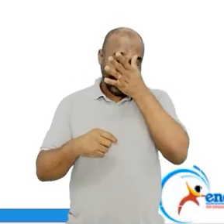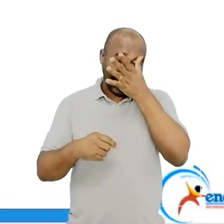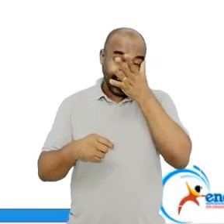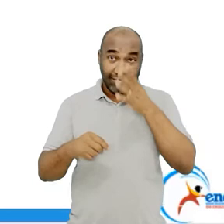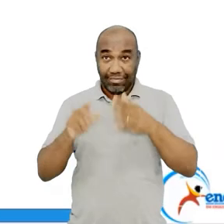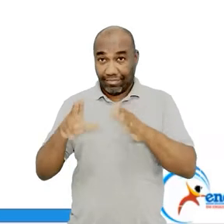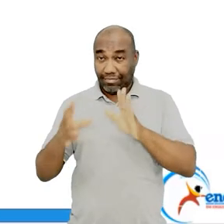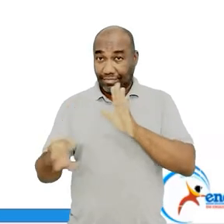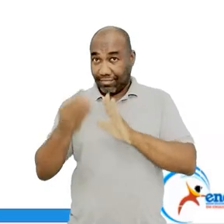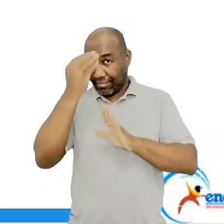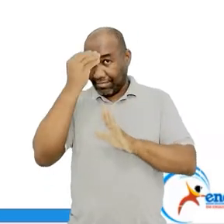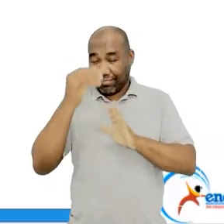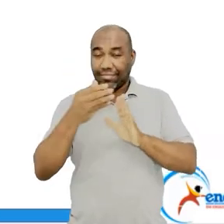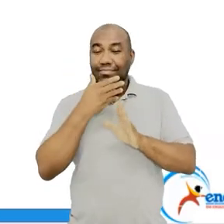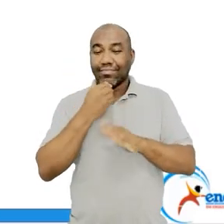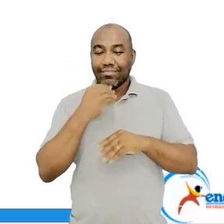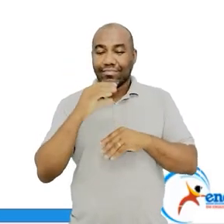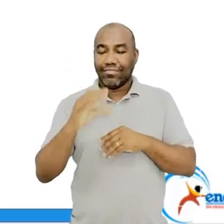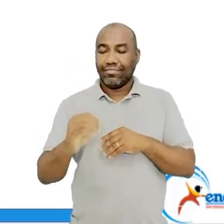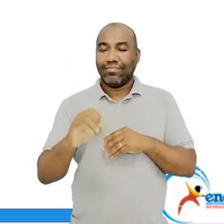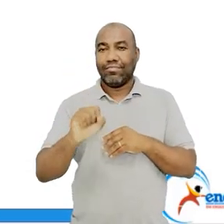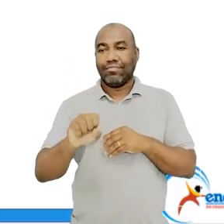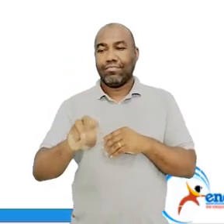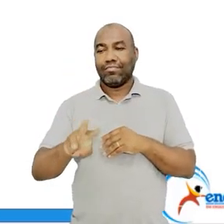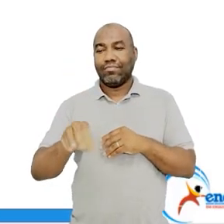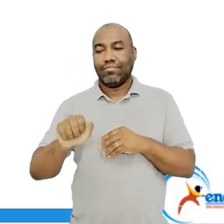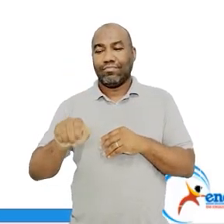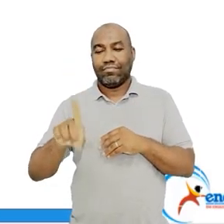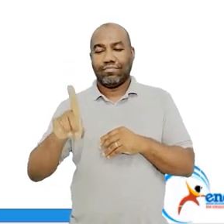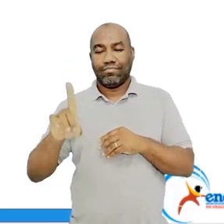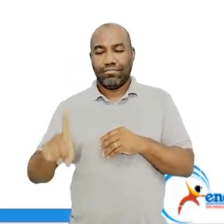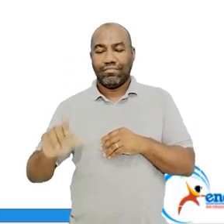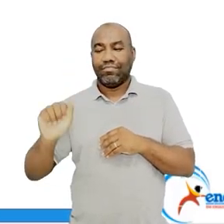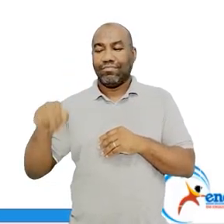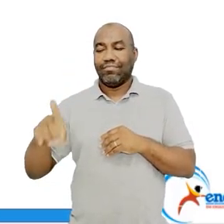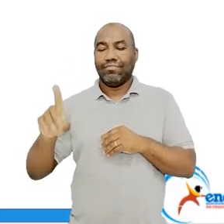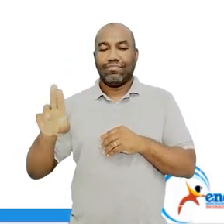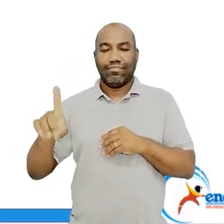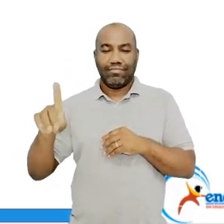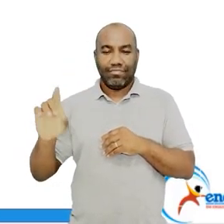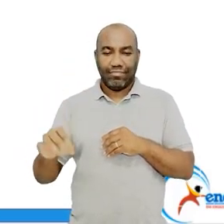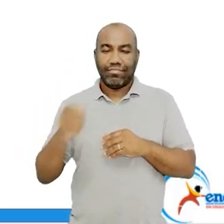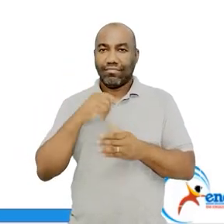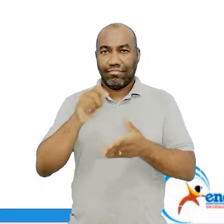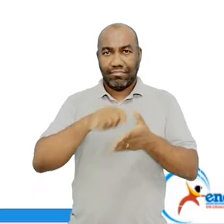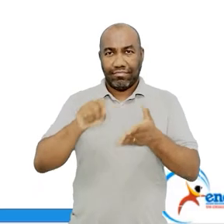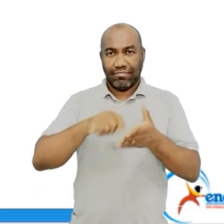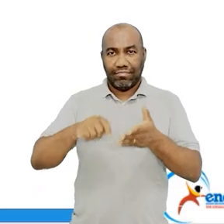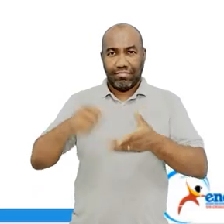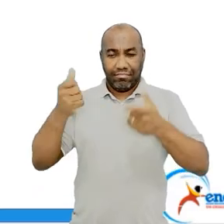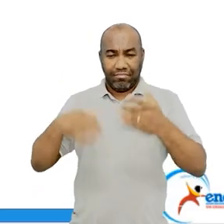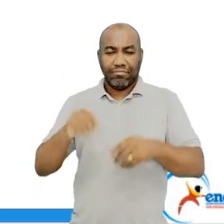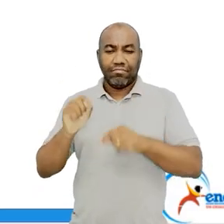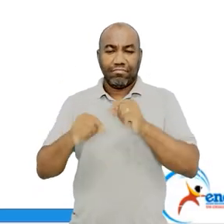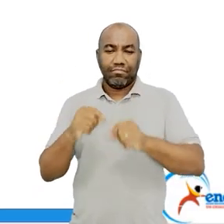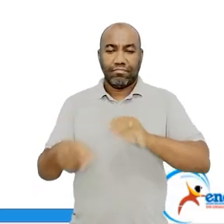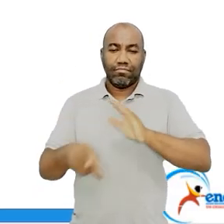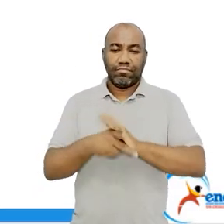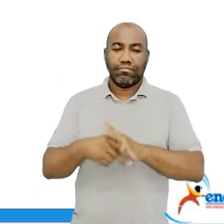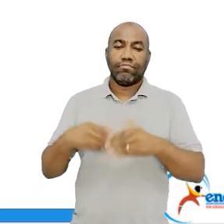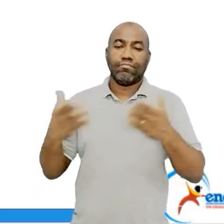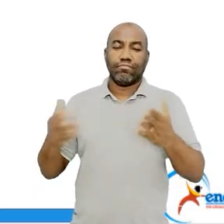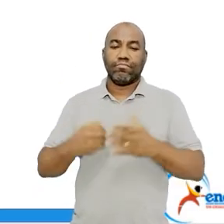Guarda aí o versinho de Oswaldo de Andrade. Ele quebra essa regra. Olha como que ele começa. Ele começa da forma chamada